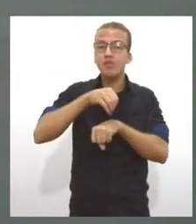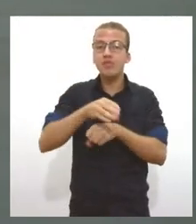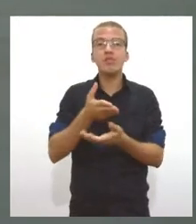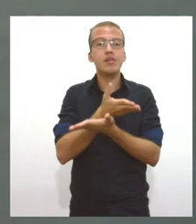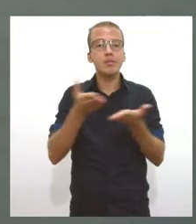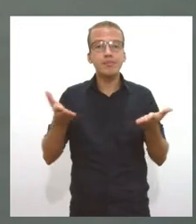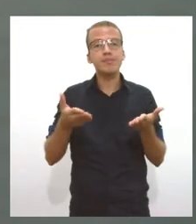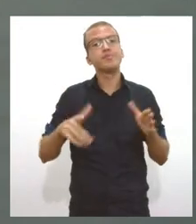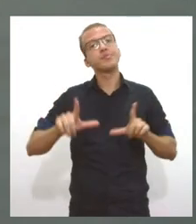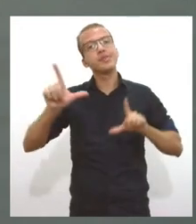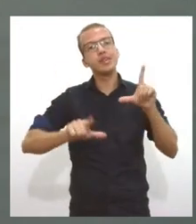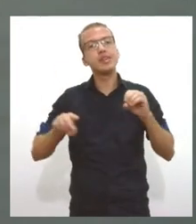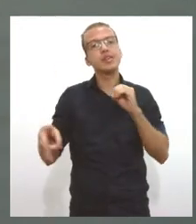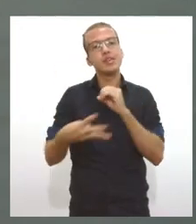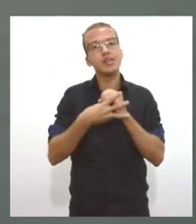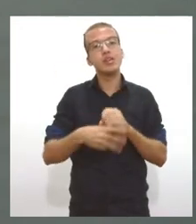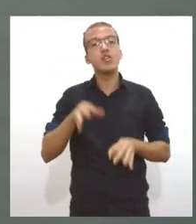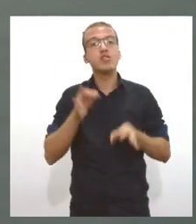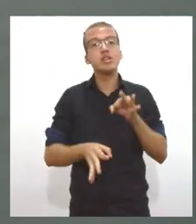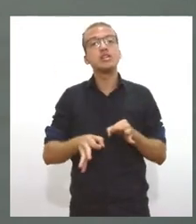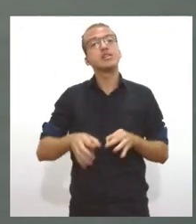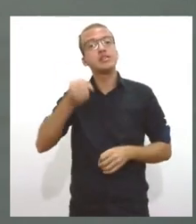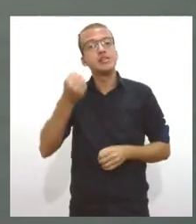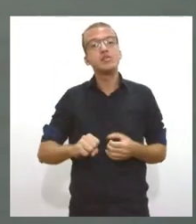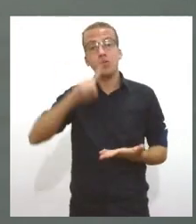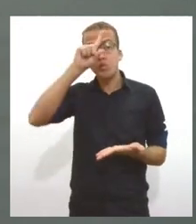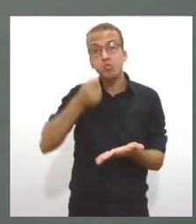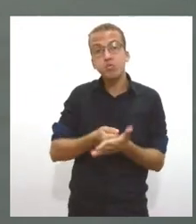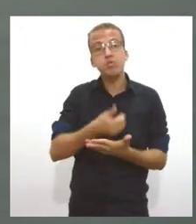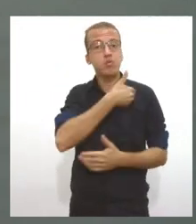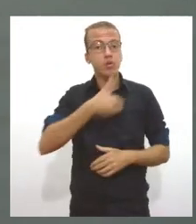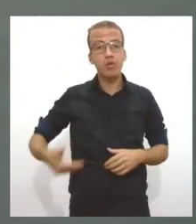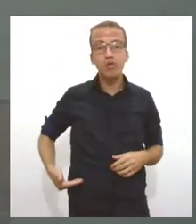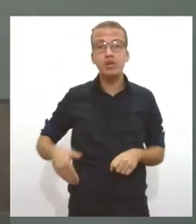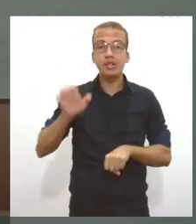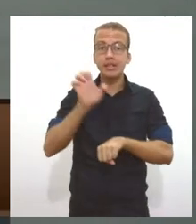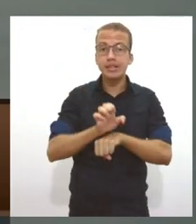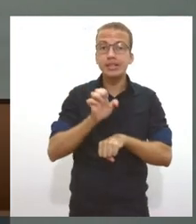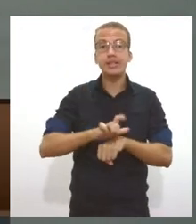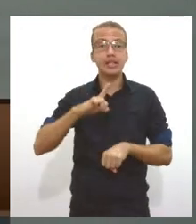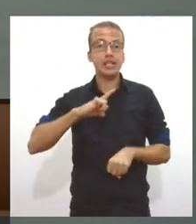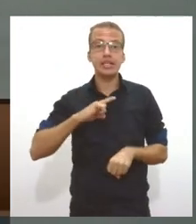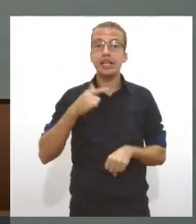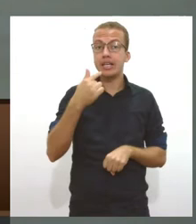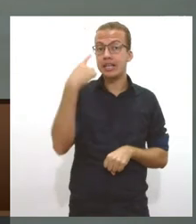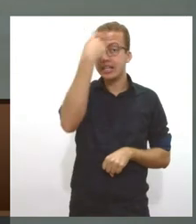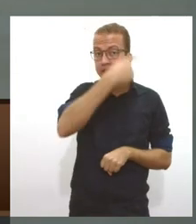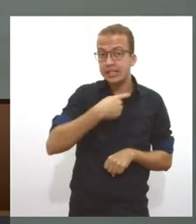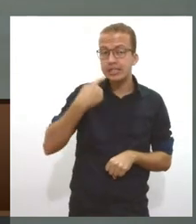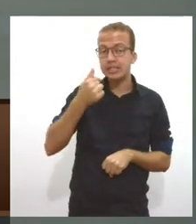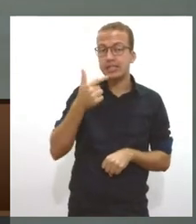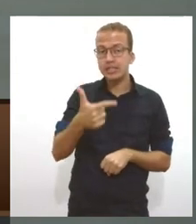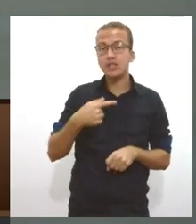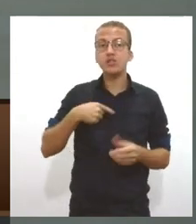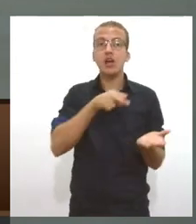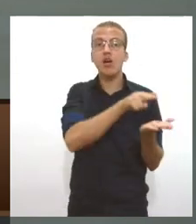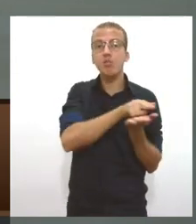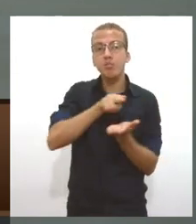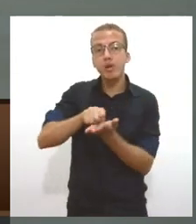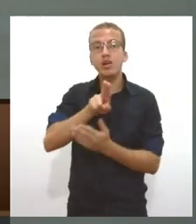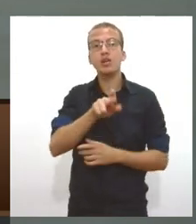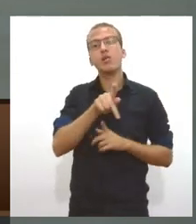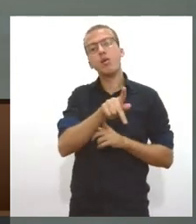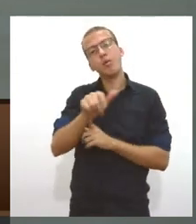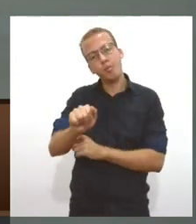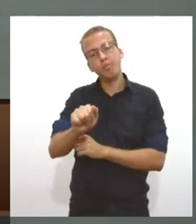Alésia. A justiça de Sergipe determinou que o governo do Estado promova em 72 horas a internação dos pacientes da UFA, São Vicente de